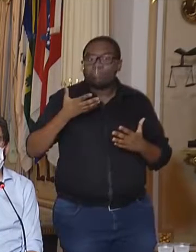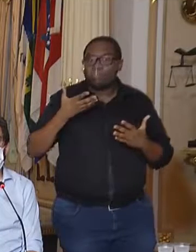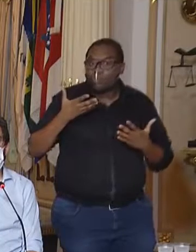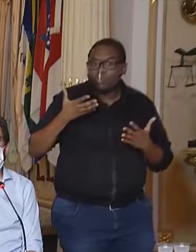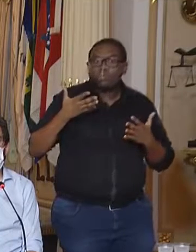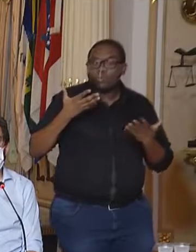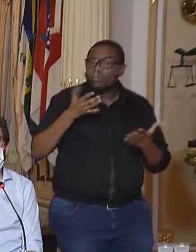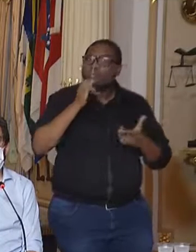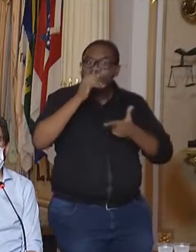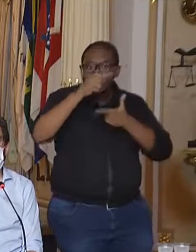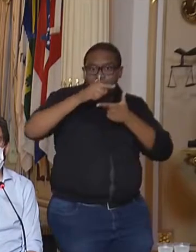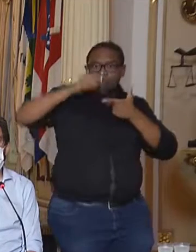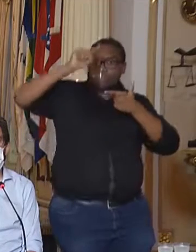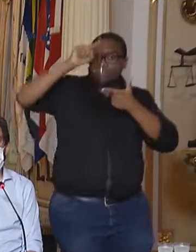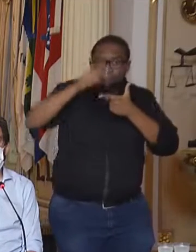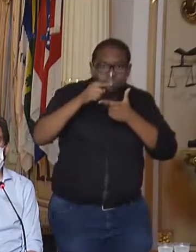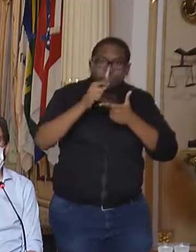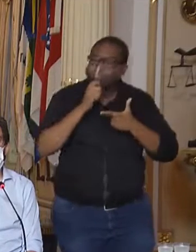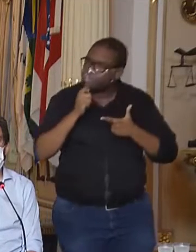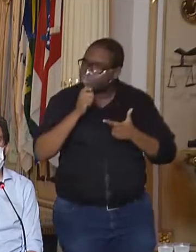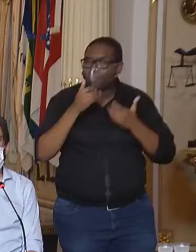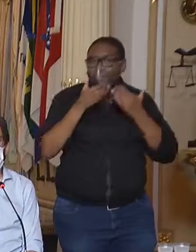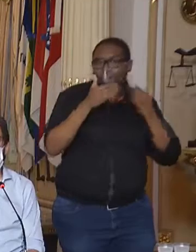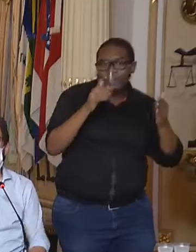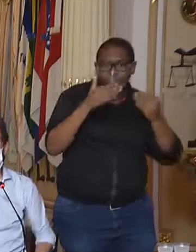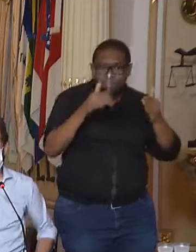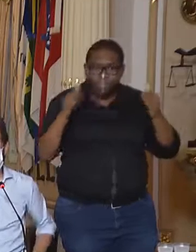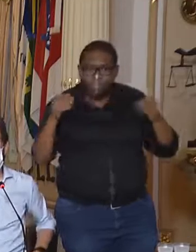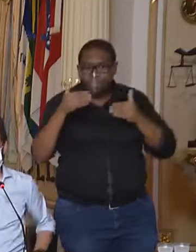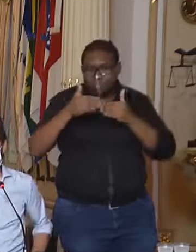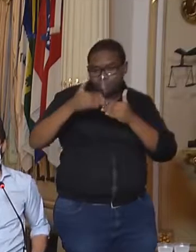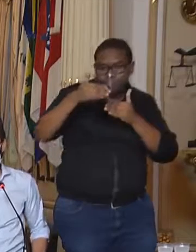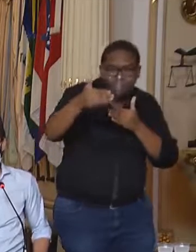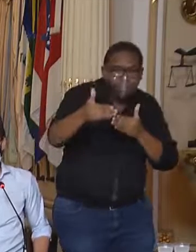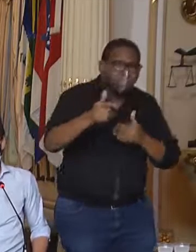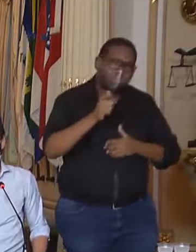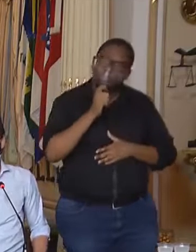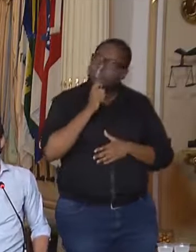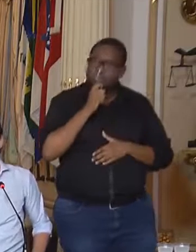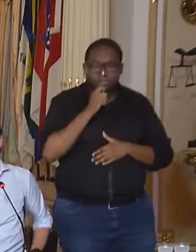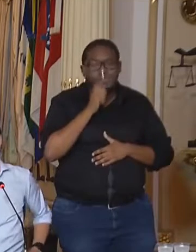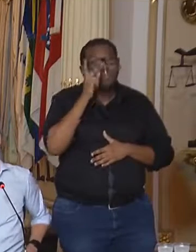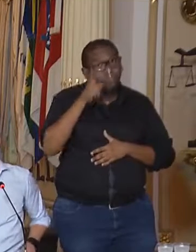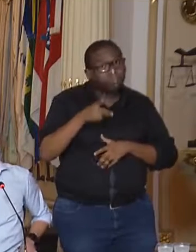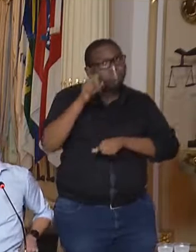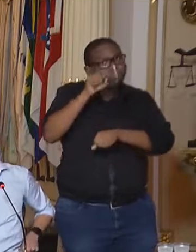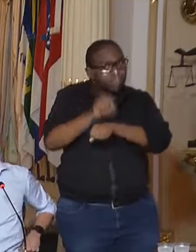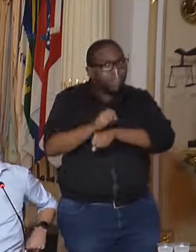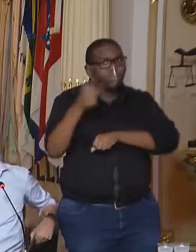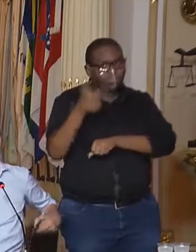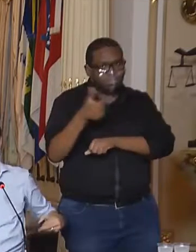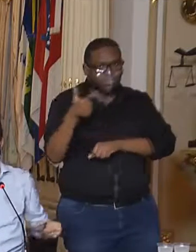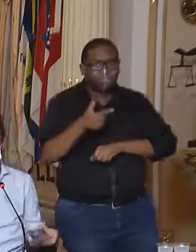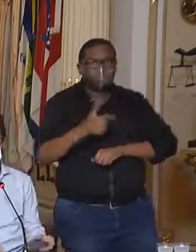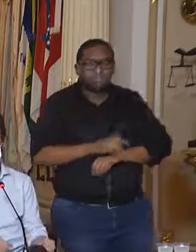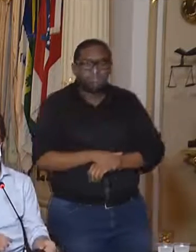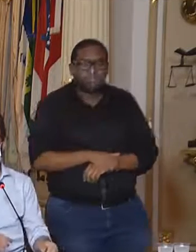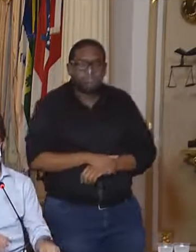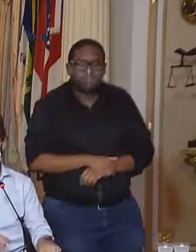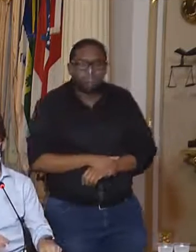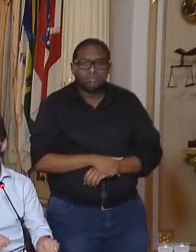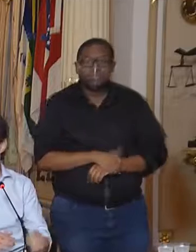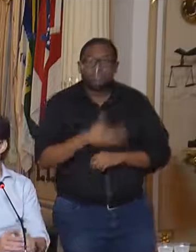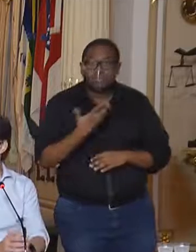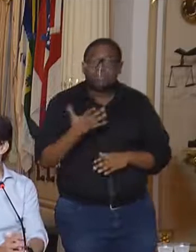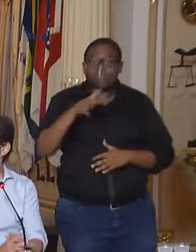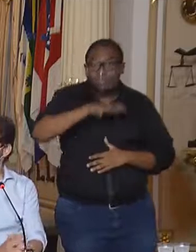na curva para que a gente faça a progressão das atividades nessas duas regiões. Em relação